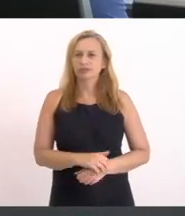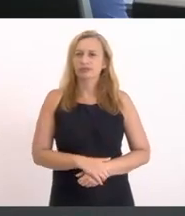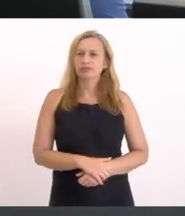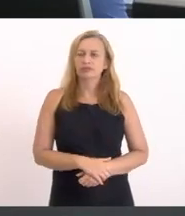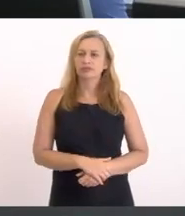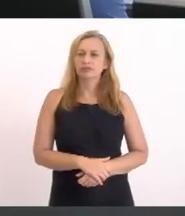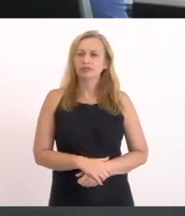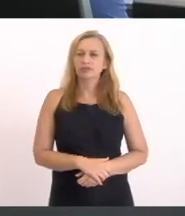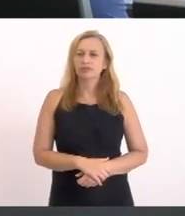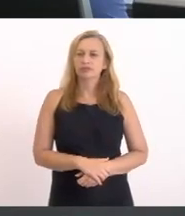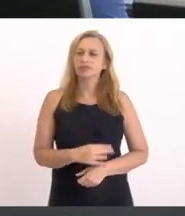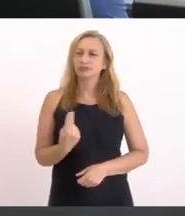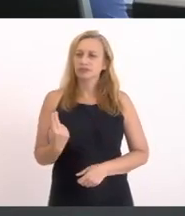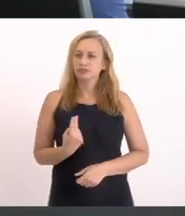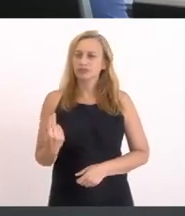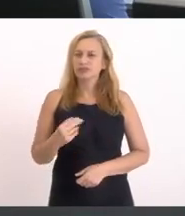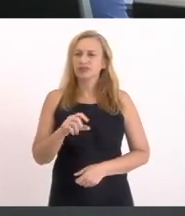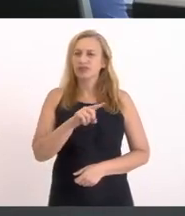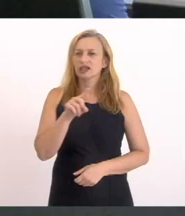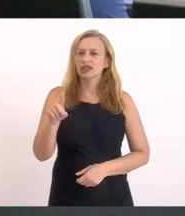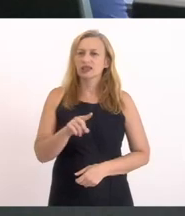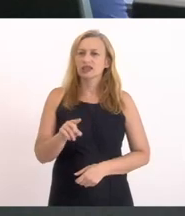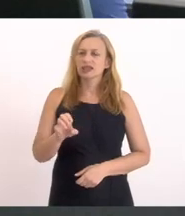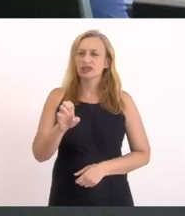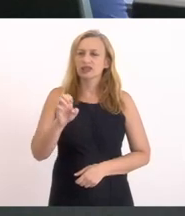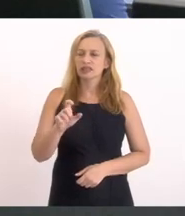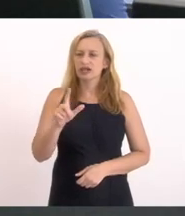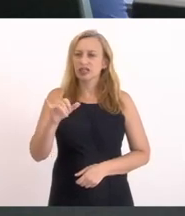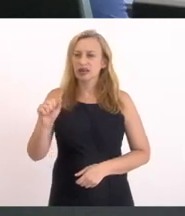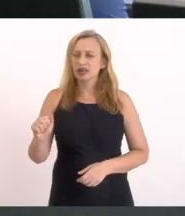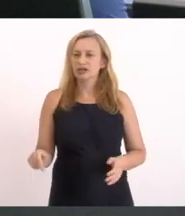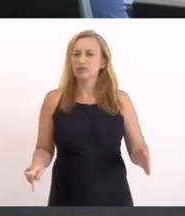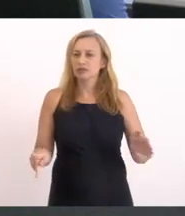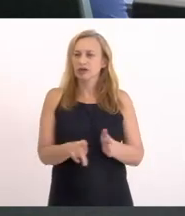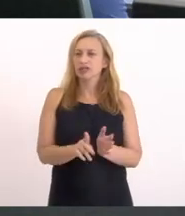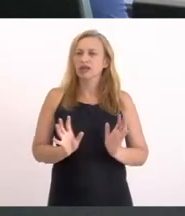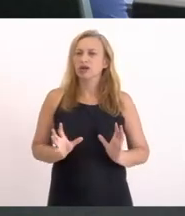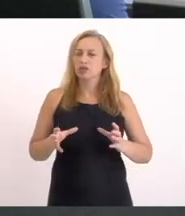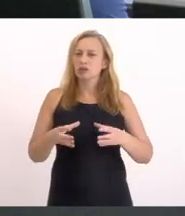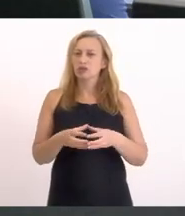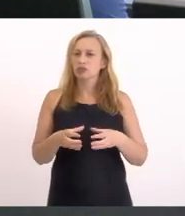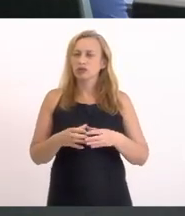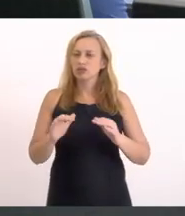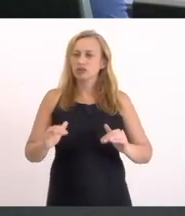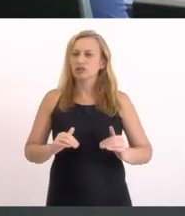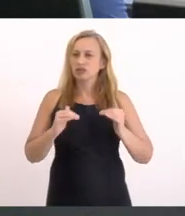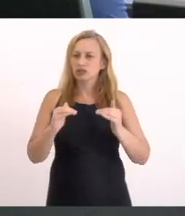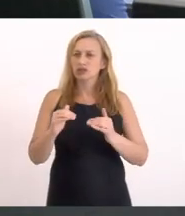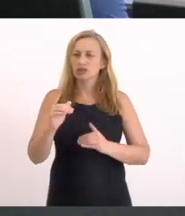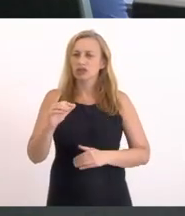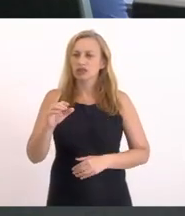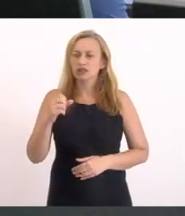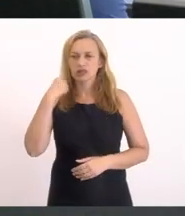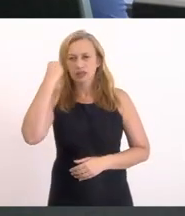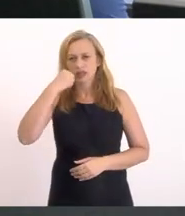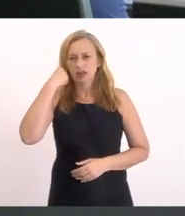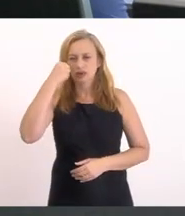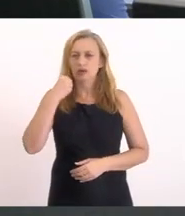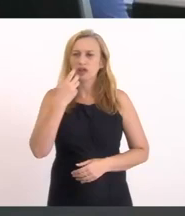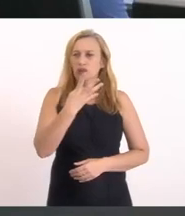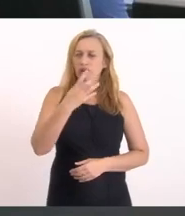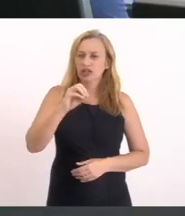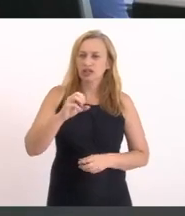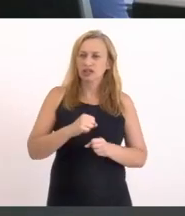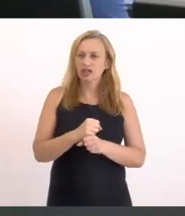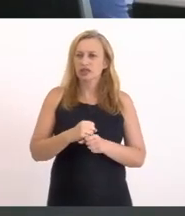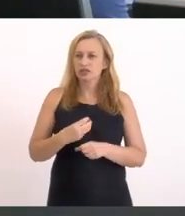Me chamo Zélia Maciel Pontes Faço parte do subcomitê De Sacuarema E moro em Sacuarema Há 43